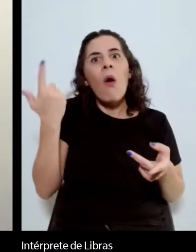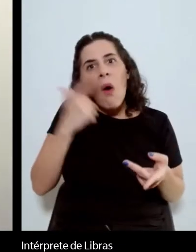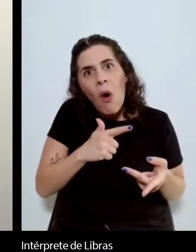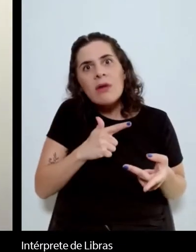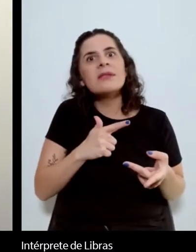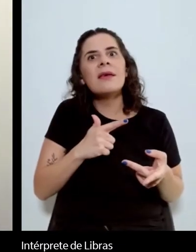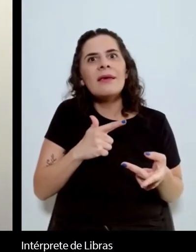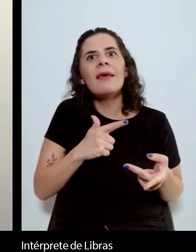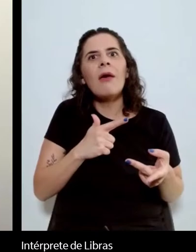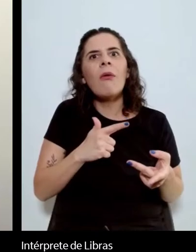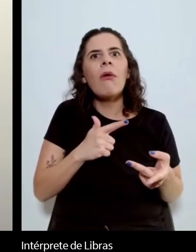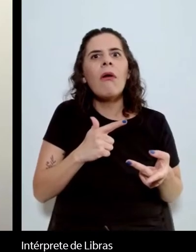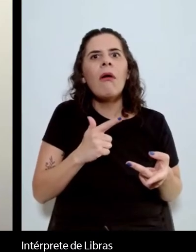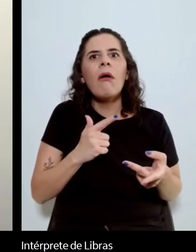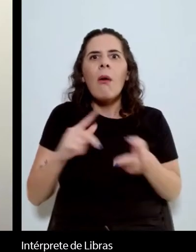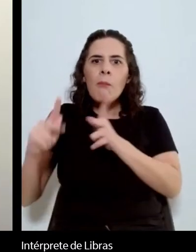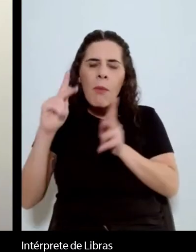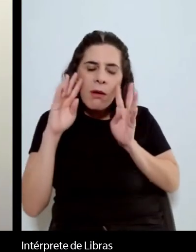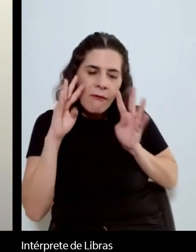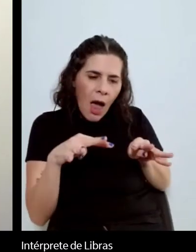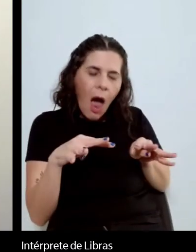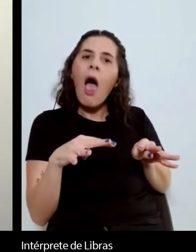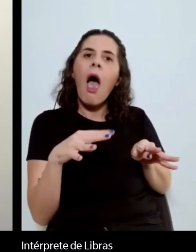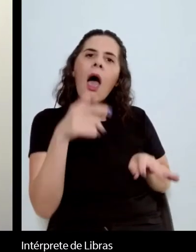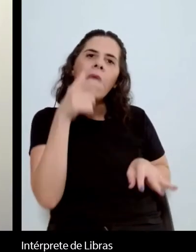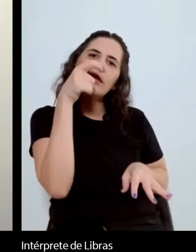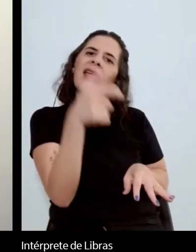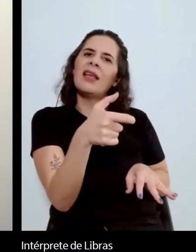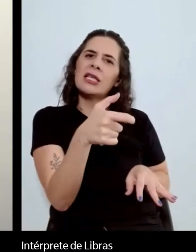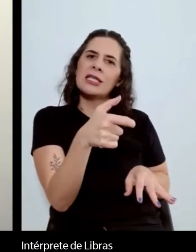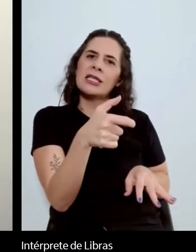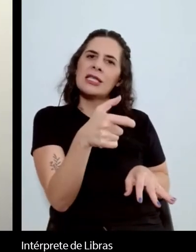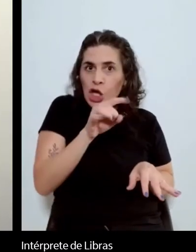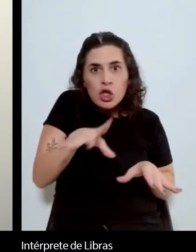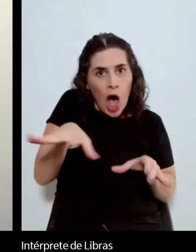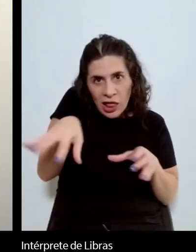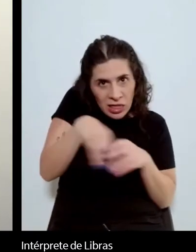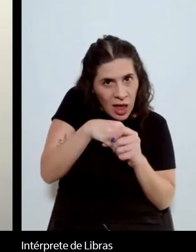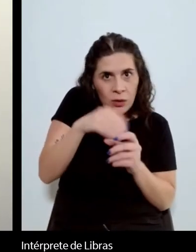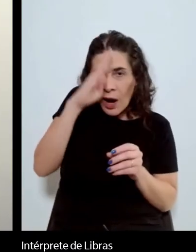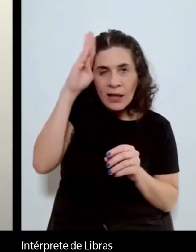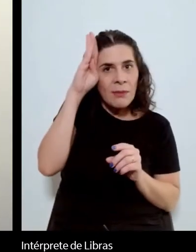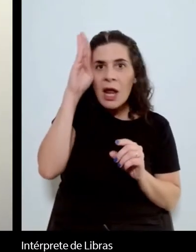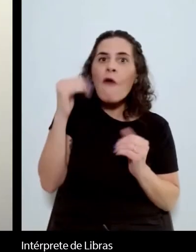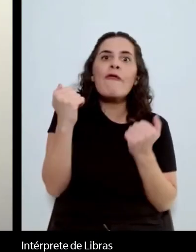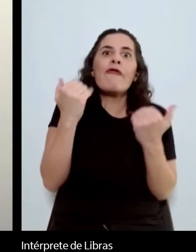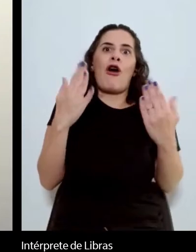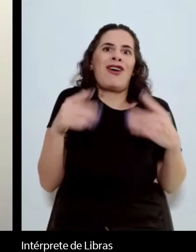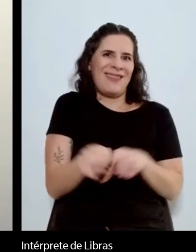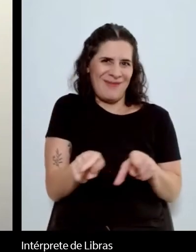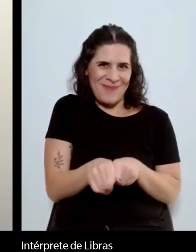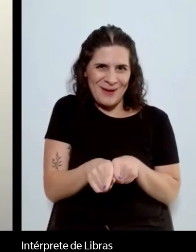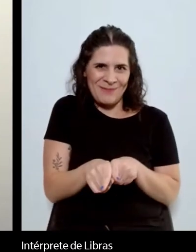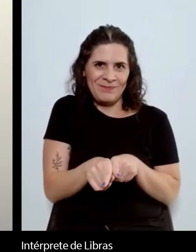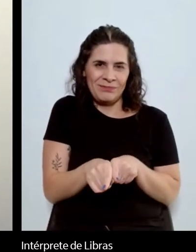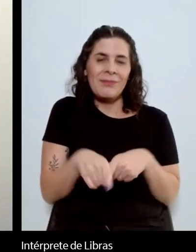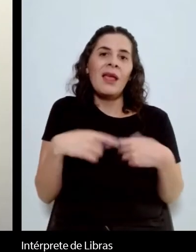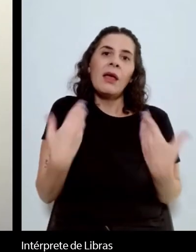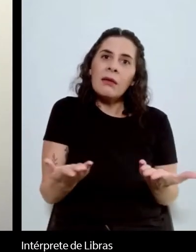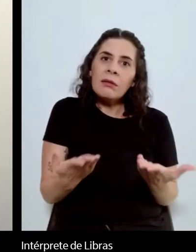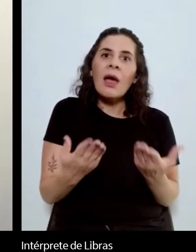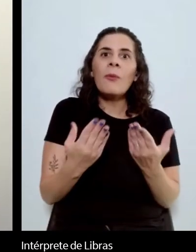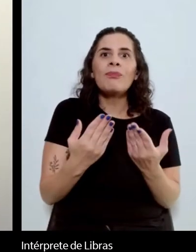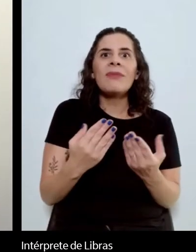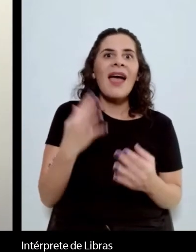cativo fora do círculo acadêmico. Então, eu acho que seria, o Machado seria o próximo